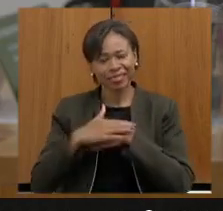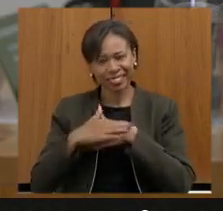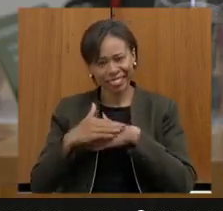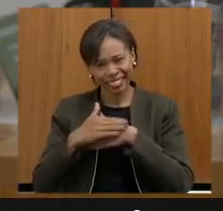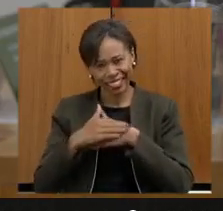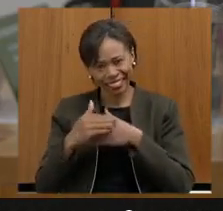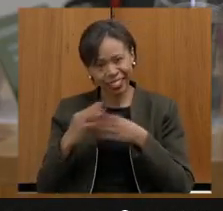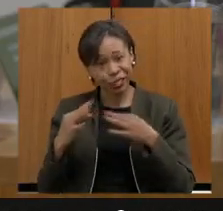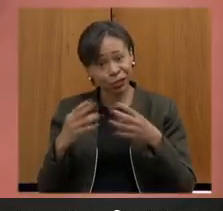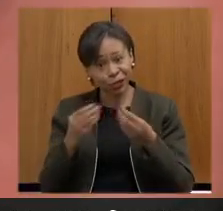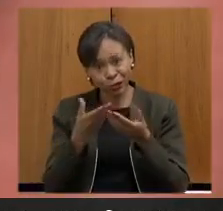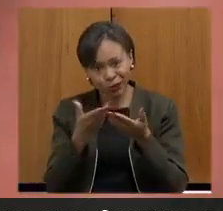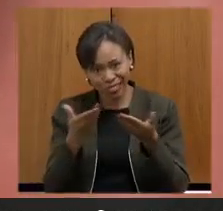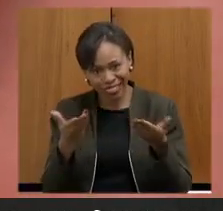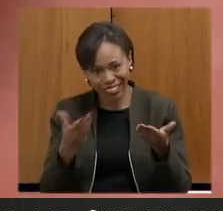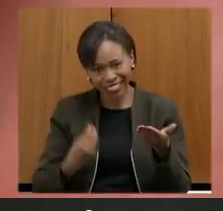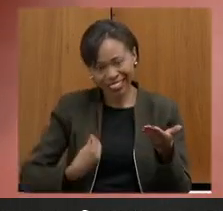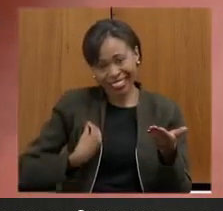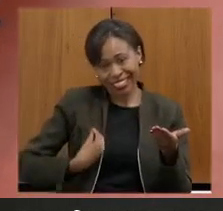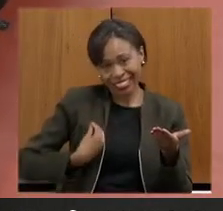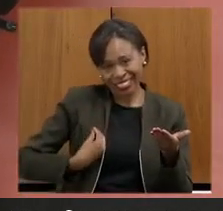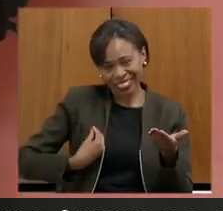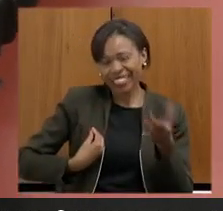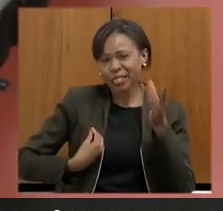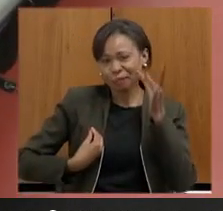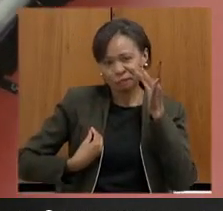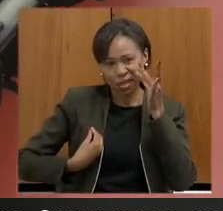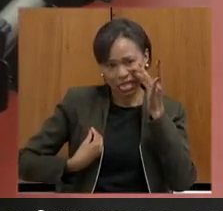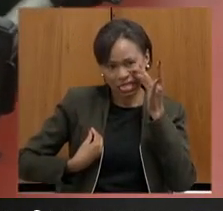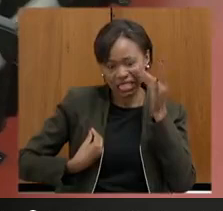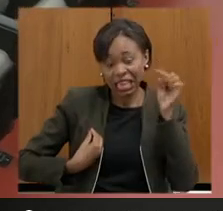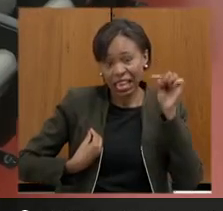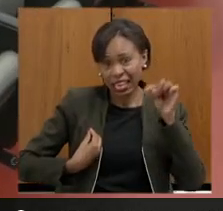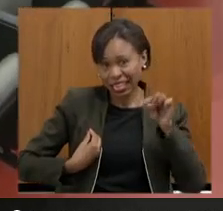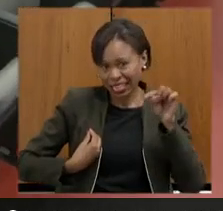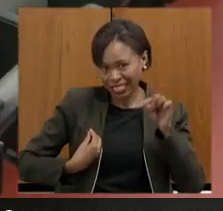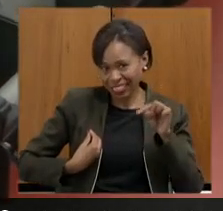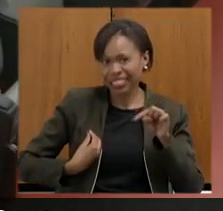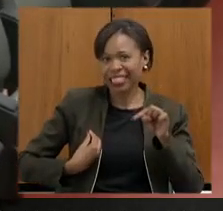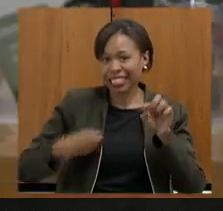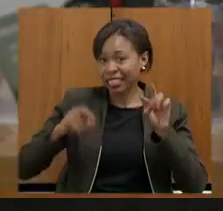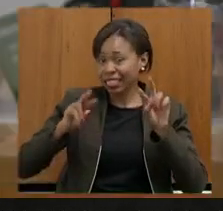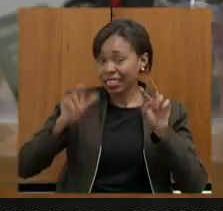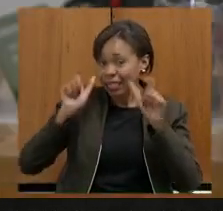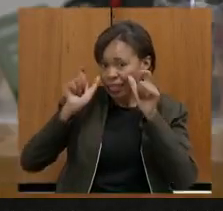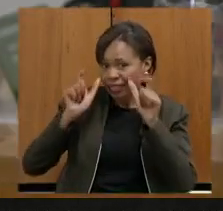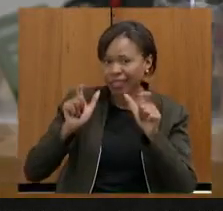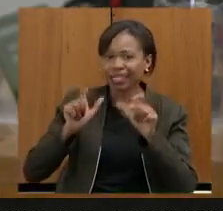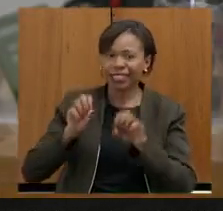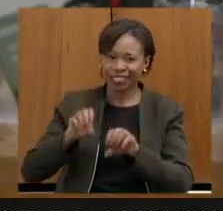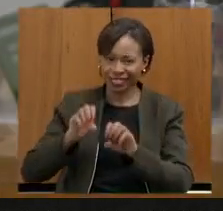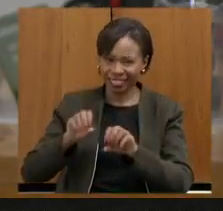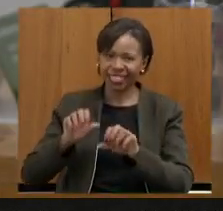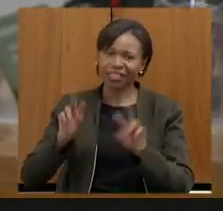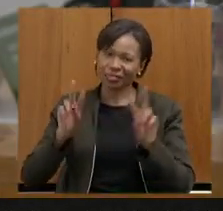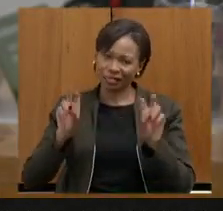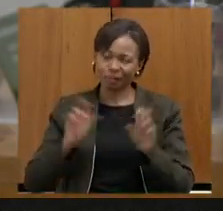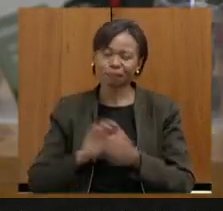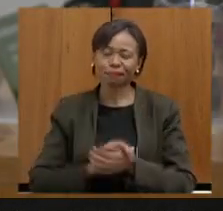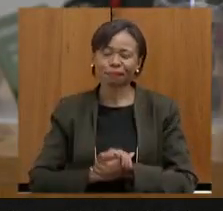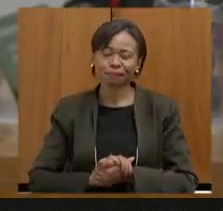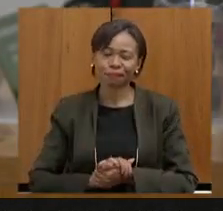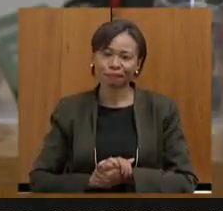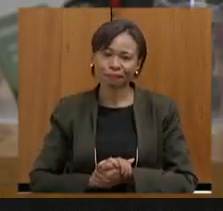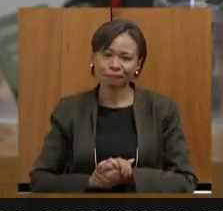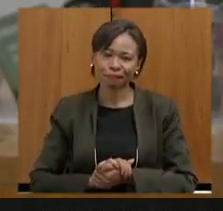todos vocês que aqui estão participando e interessados no tema da educação Júlia eu